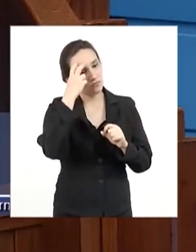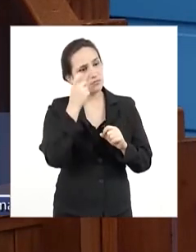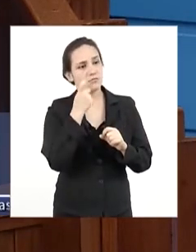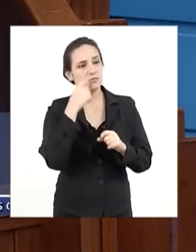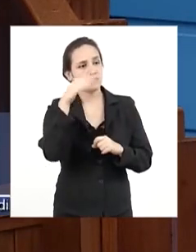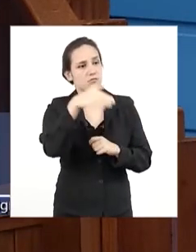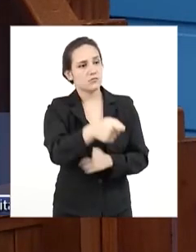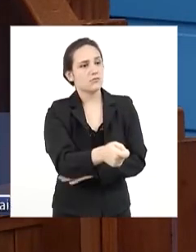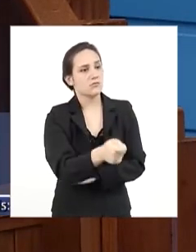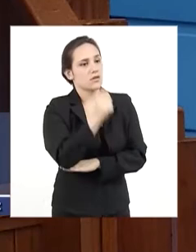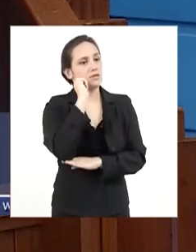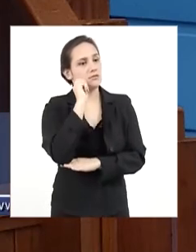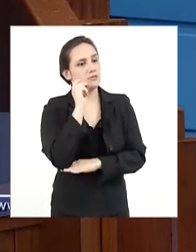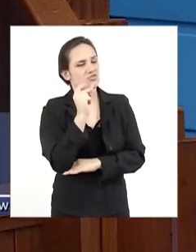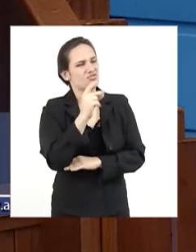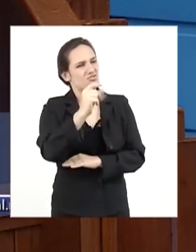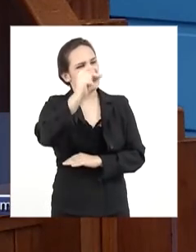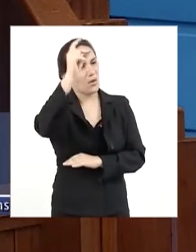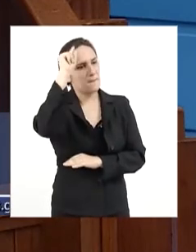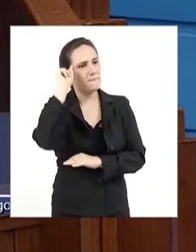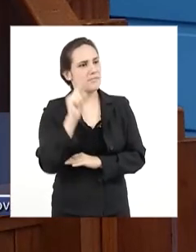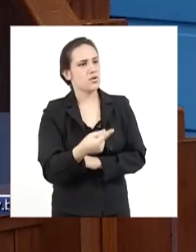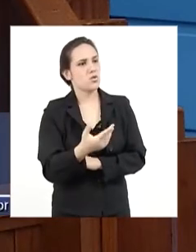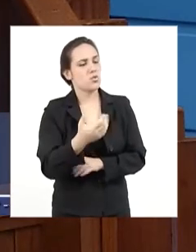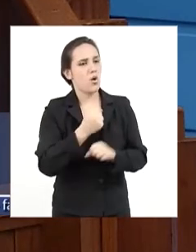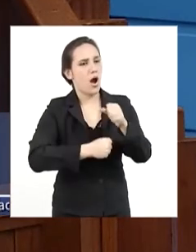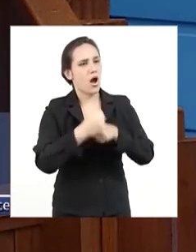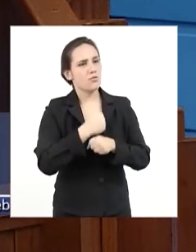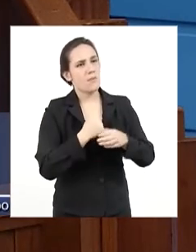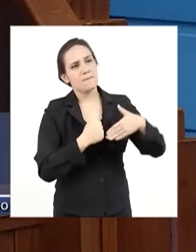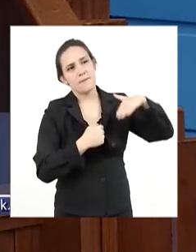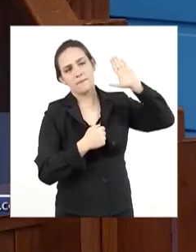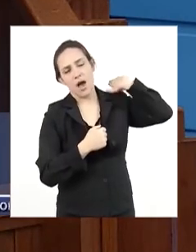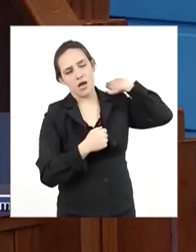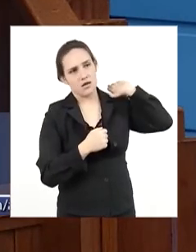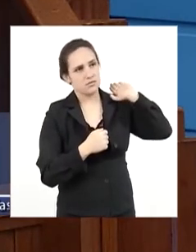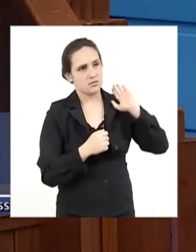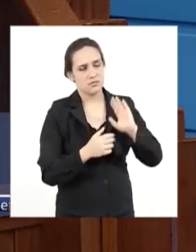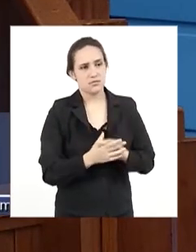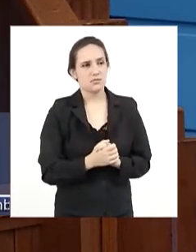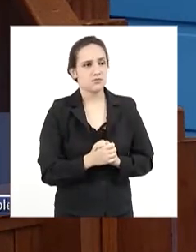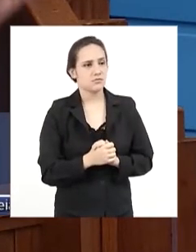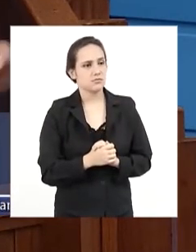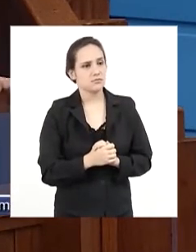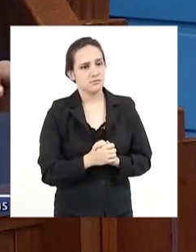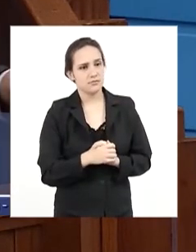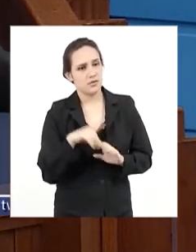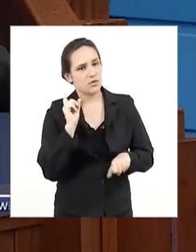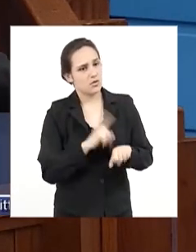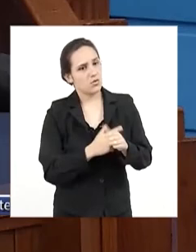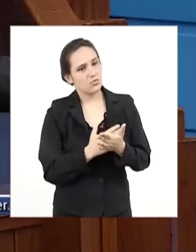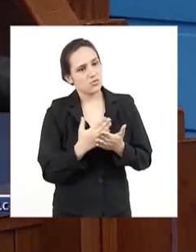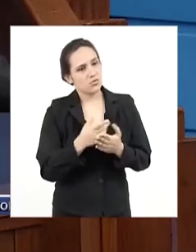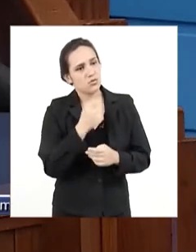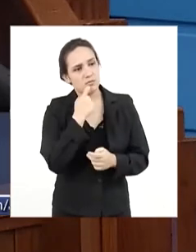milenar. Milenar. Ela existe desde os primórdios dos tempos.